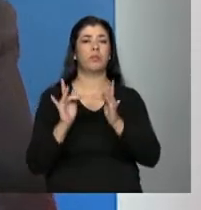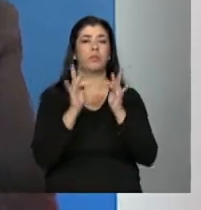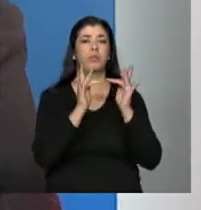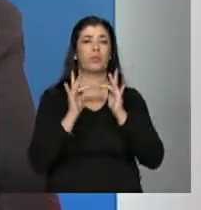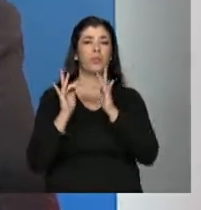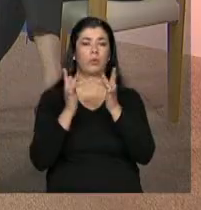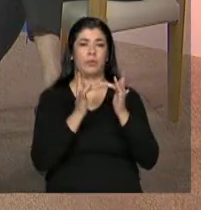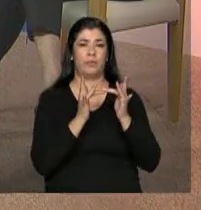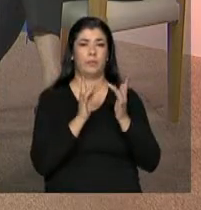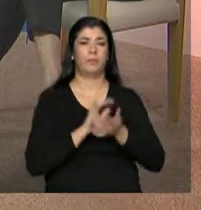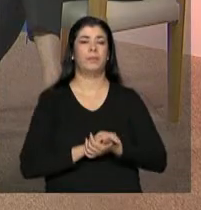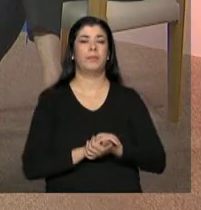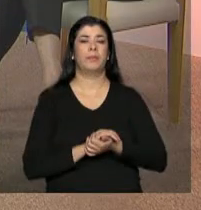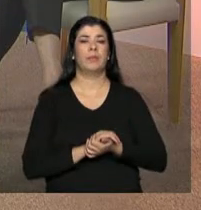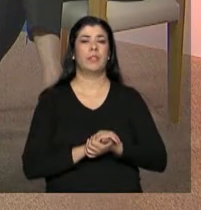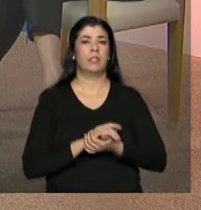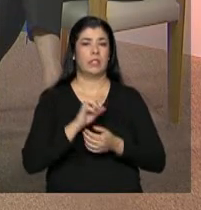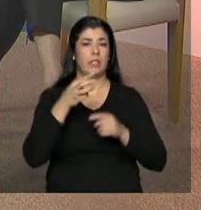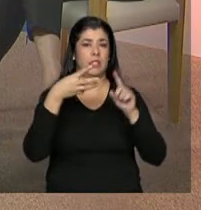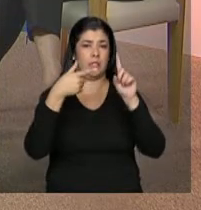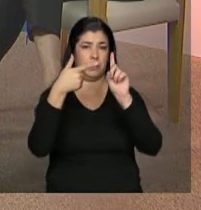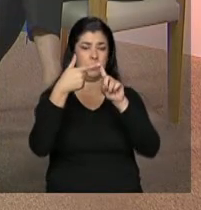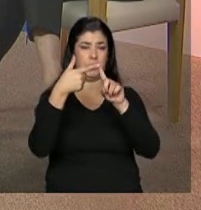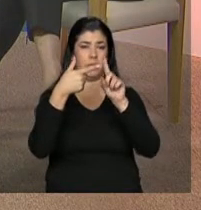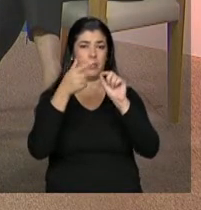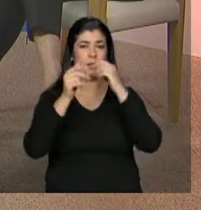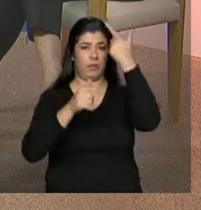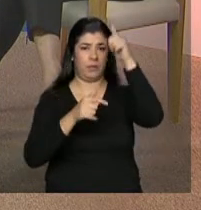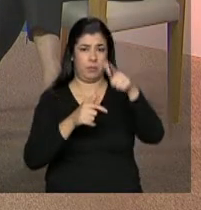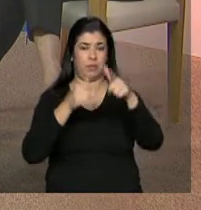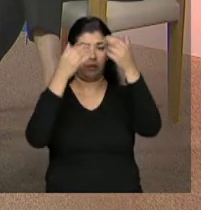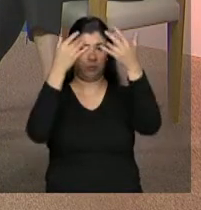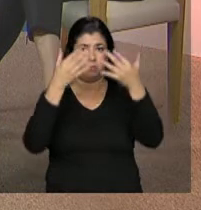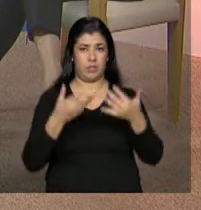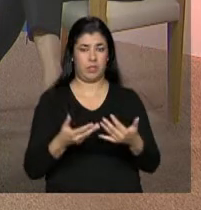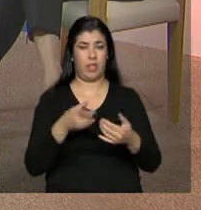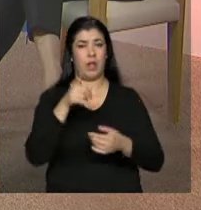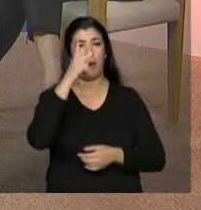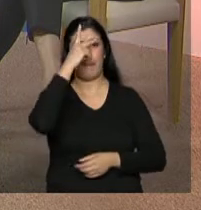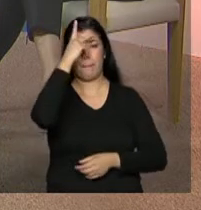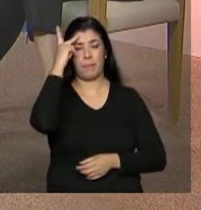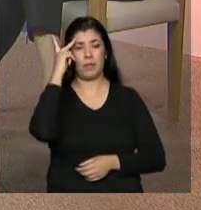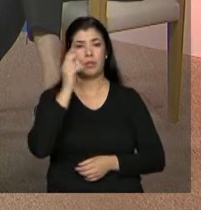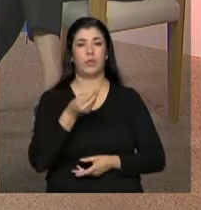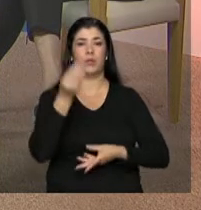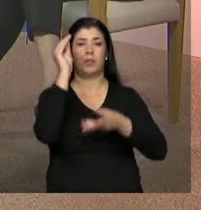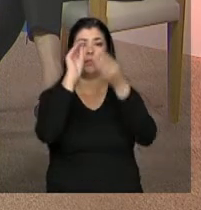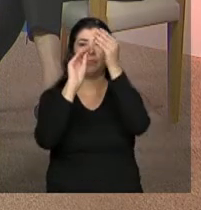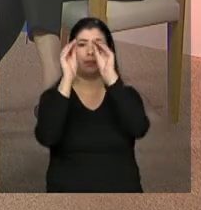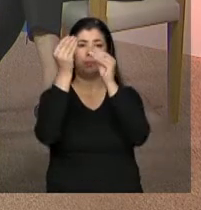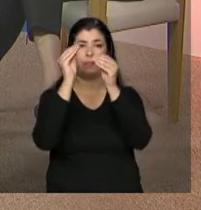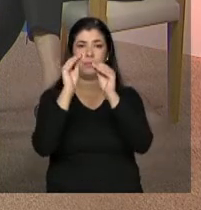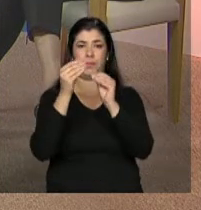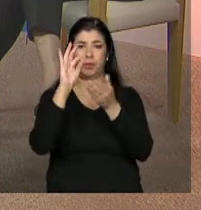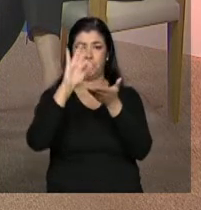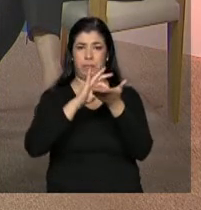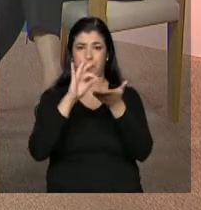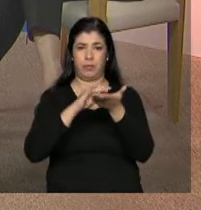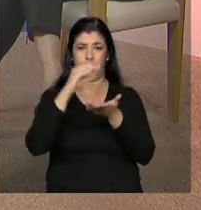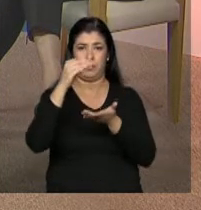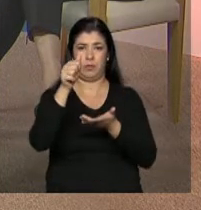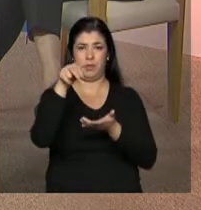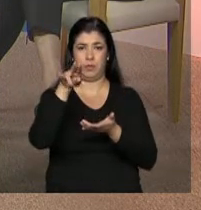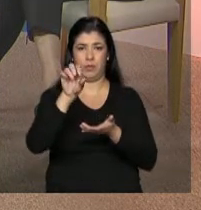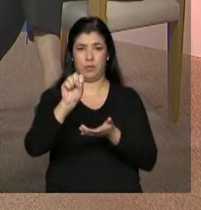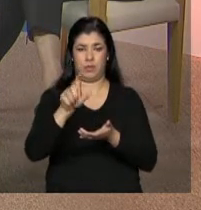a gente vai até falar mais adiante, então é o momento em que essa pessoa que está respondendo o cadastro vai tratar das